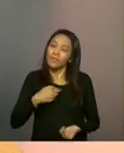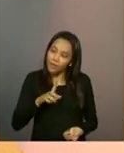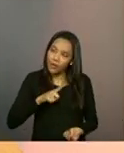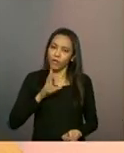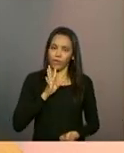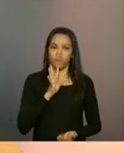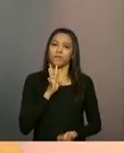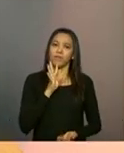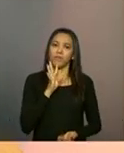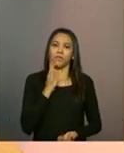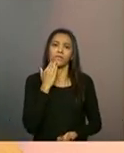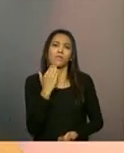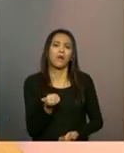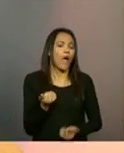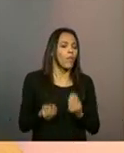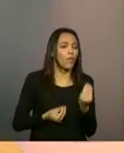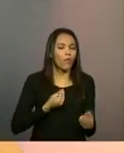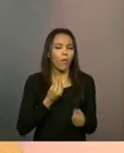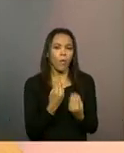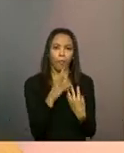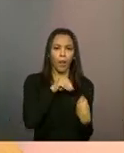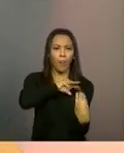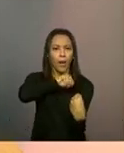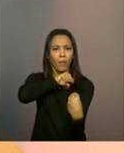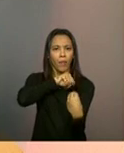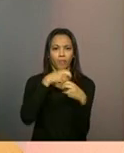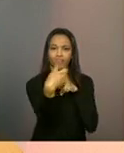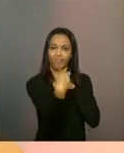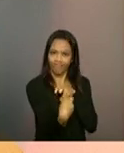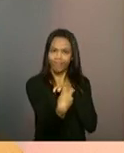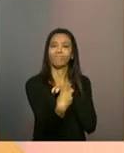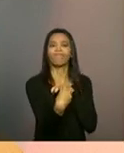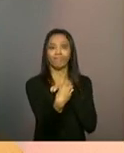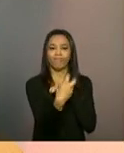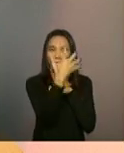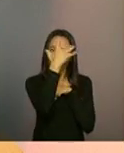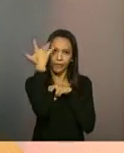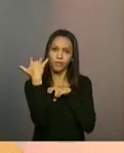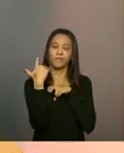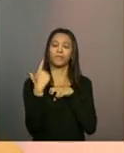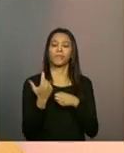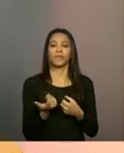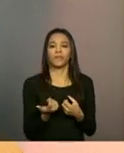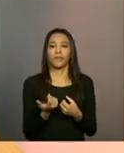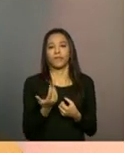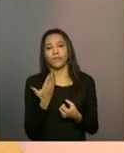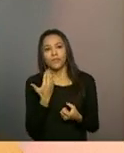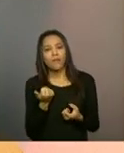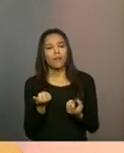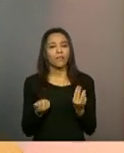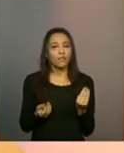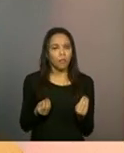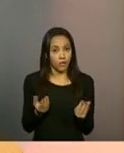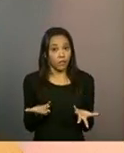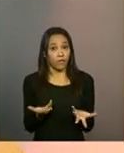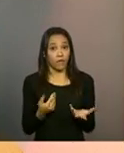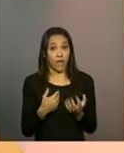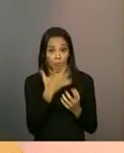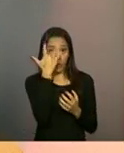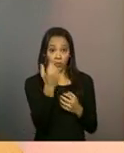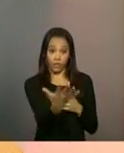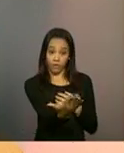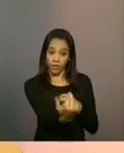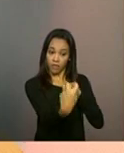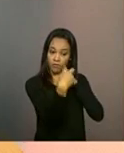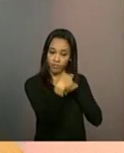essa forma já qualificada de fazer esse atendimento. Então, a acolhida deve ser feita